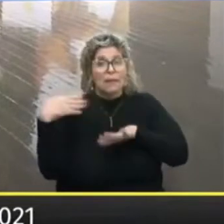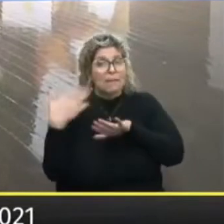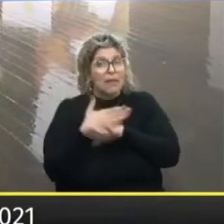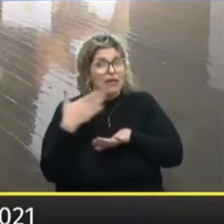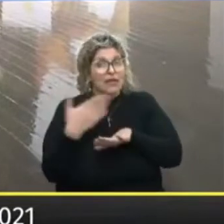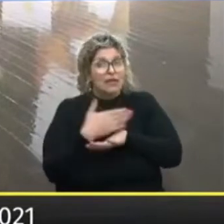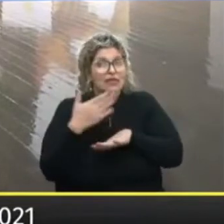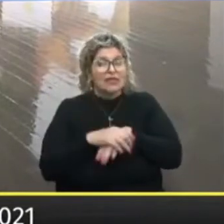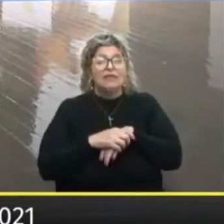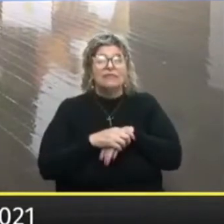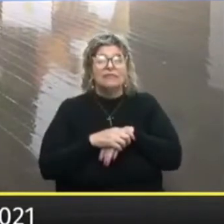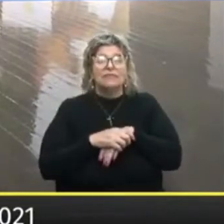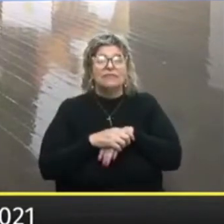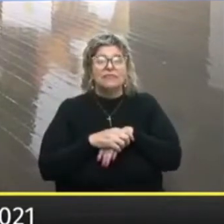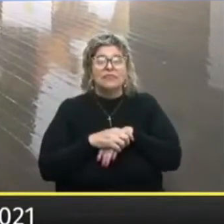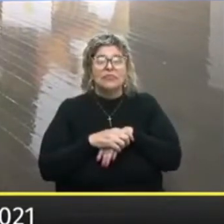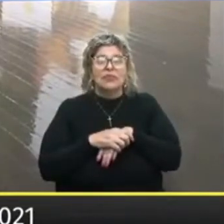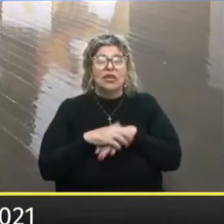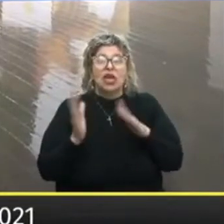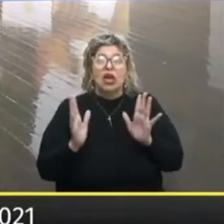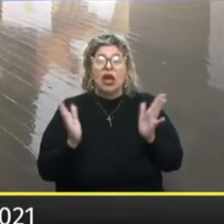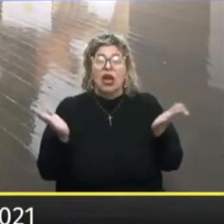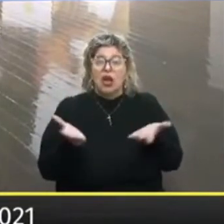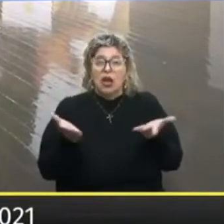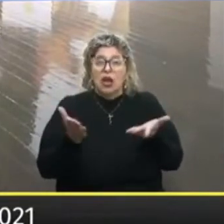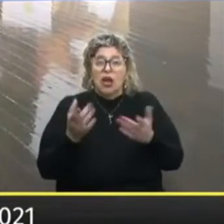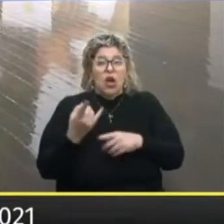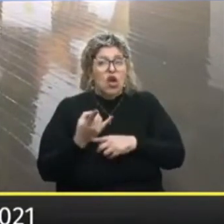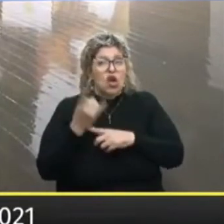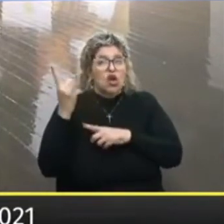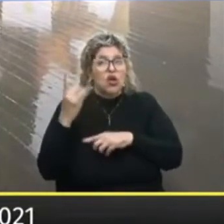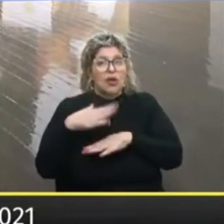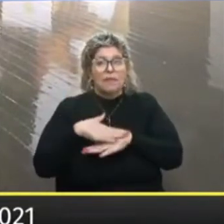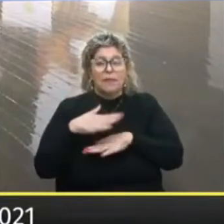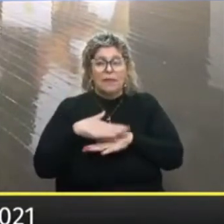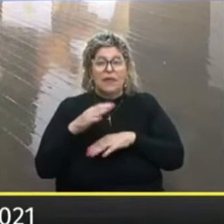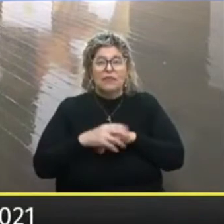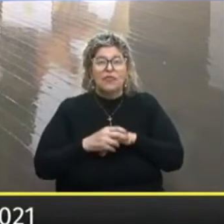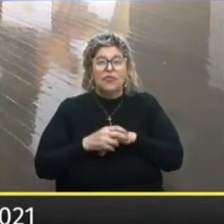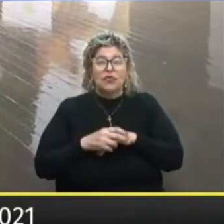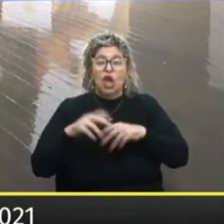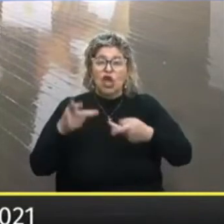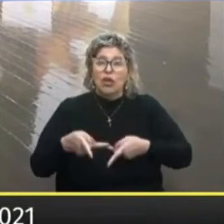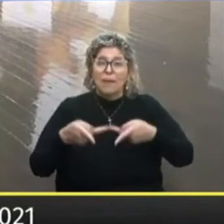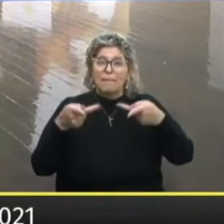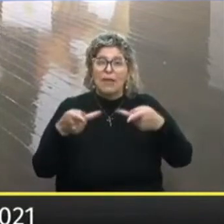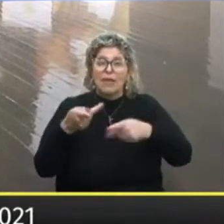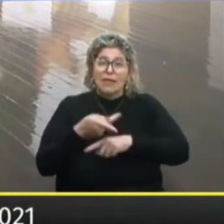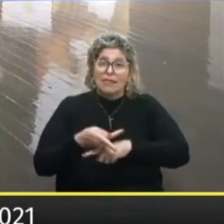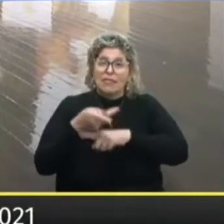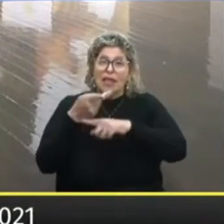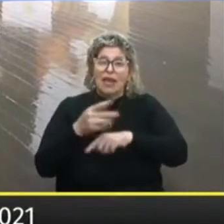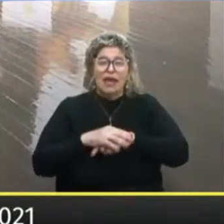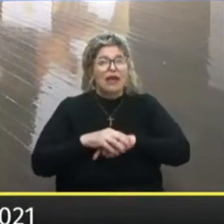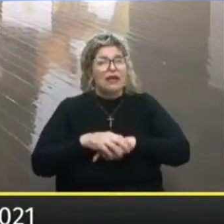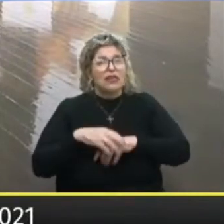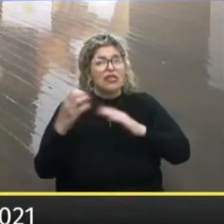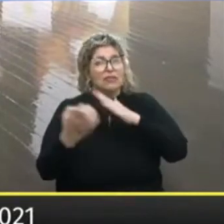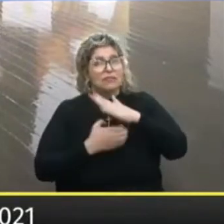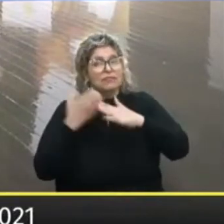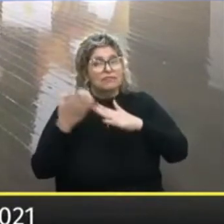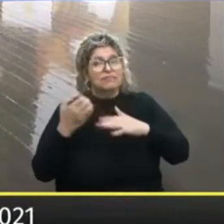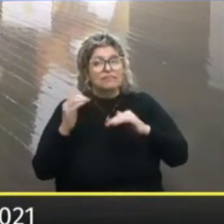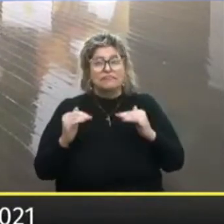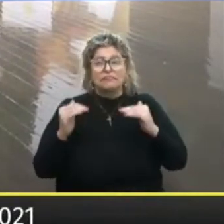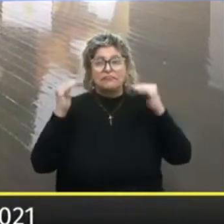participaram Desse painel E a gente chega agora Ao nosso último momento Do evento Com as homenagens Às entidades empresariais De